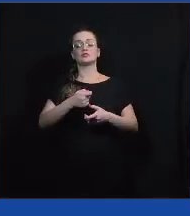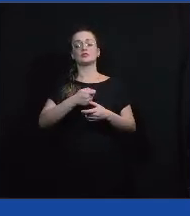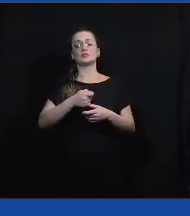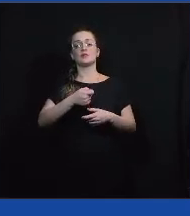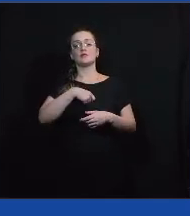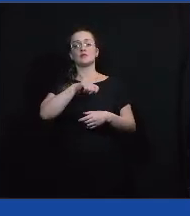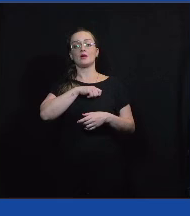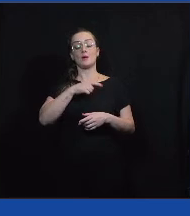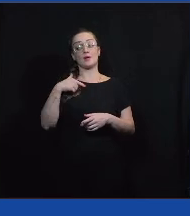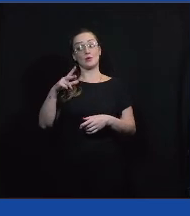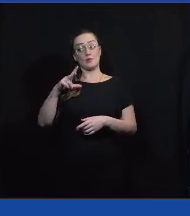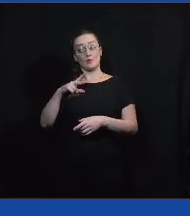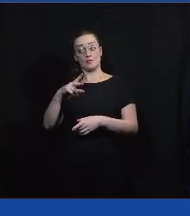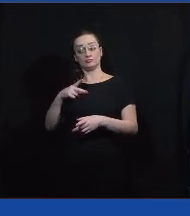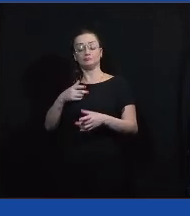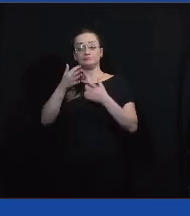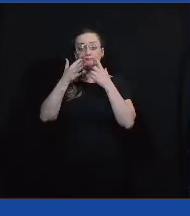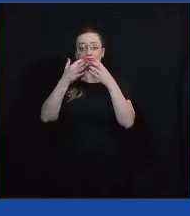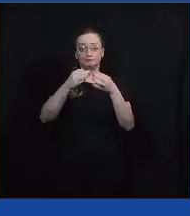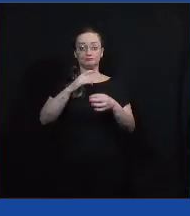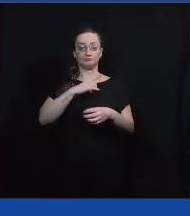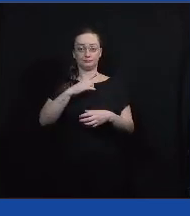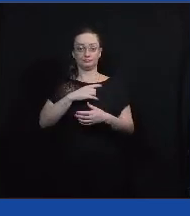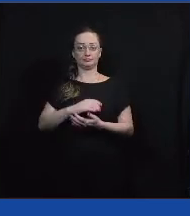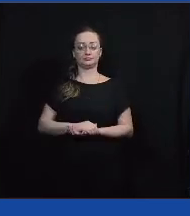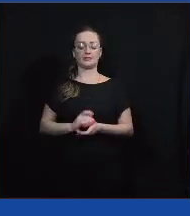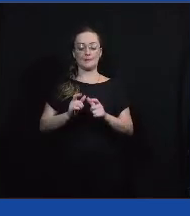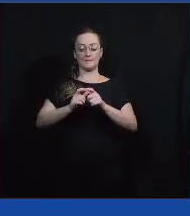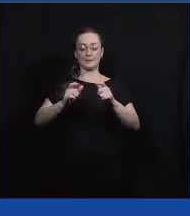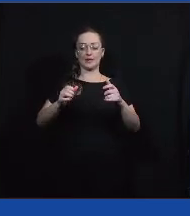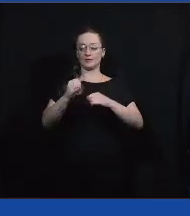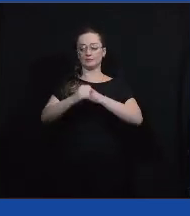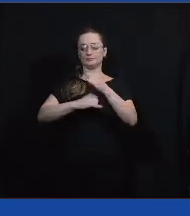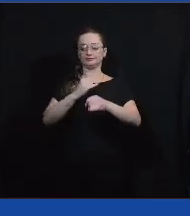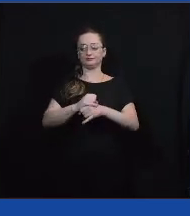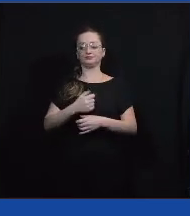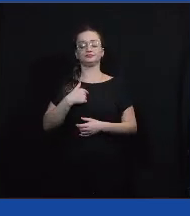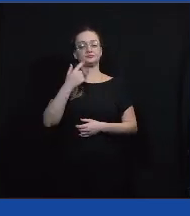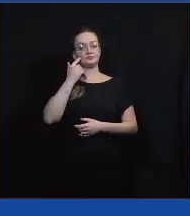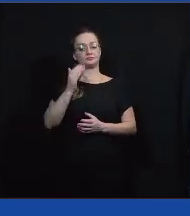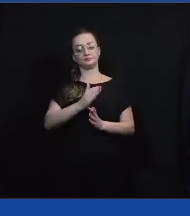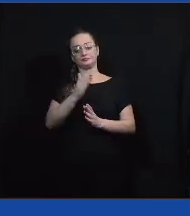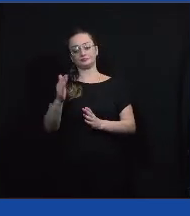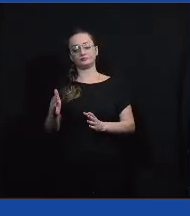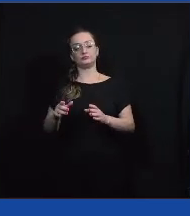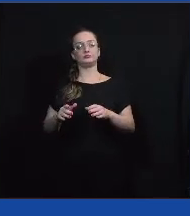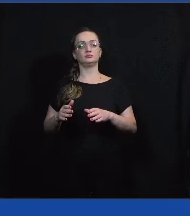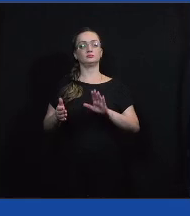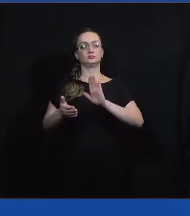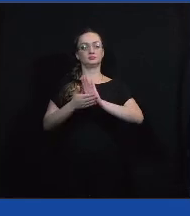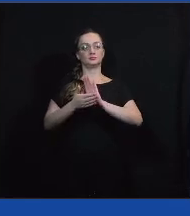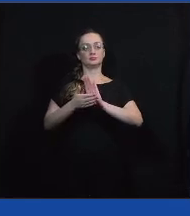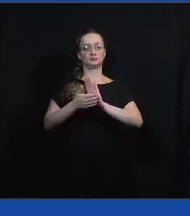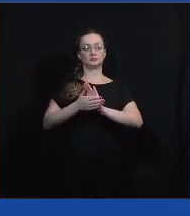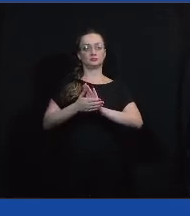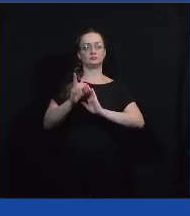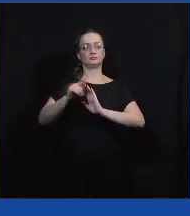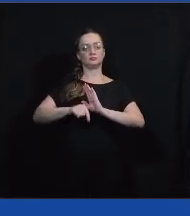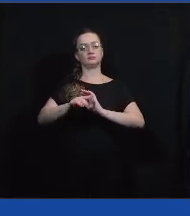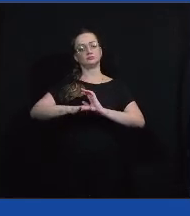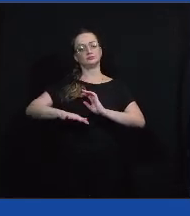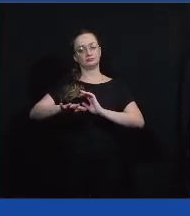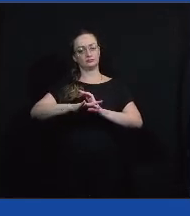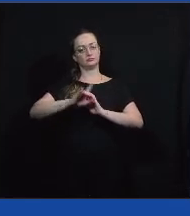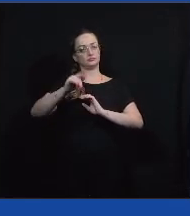se interessasse a ampliar esse acesso à internet. E aí, a gente vai para uma parte de embasamento da proposta, que geralmente ela também